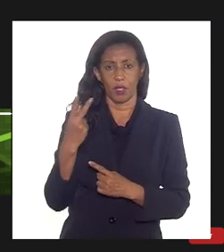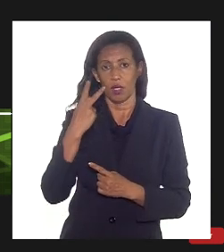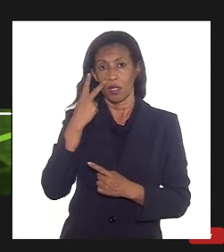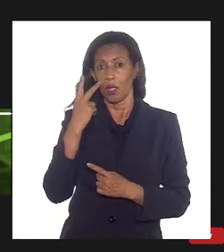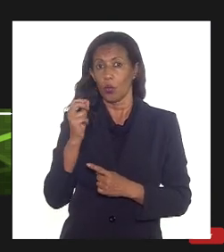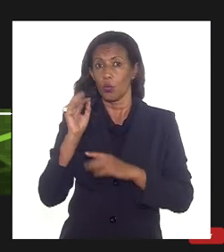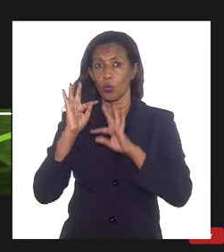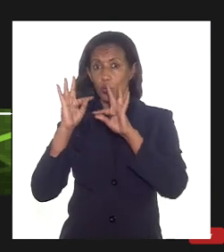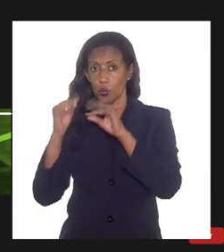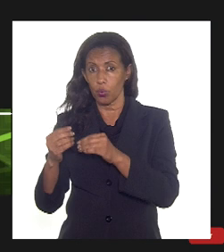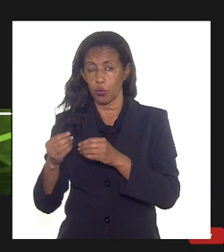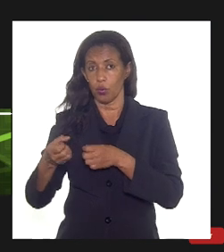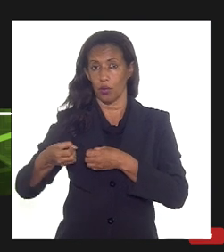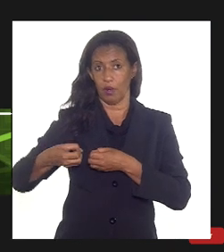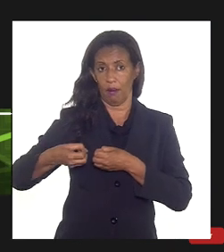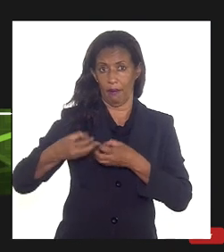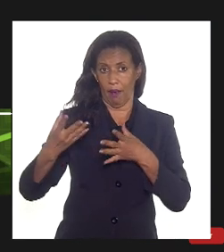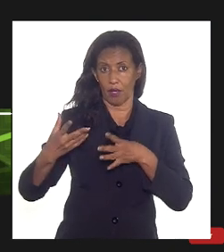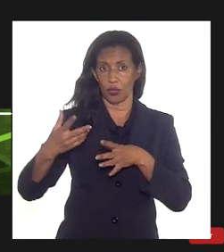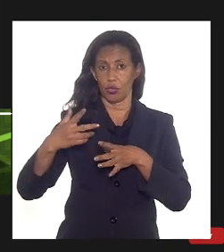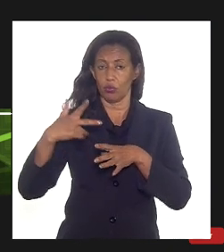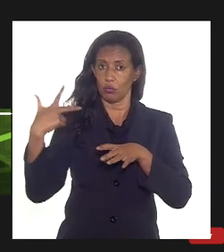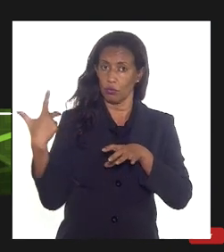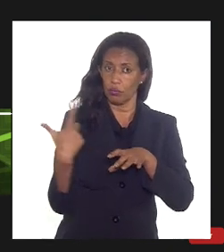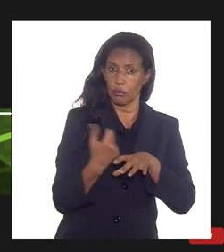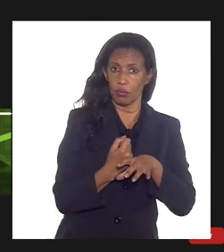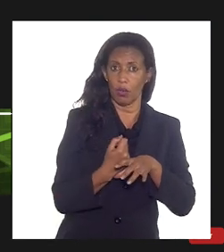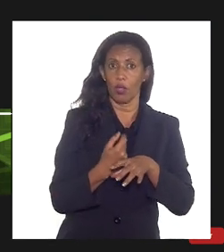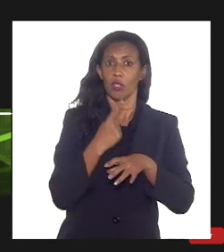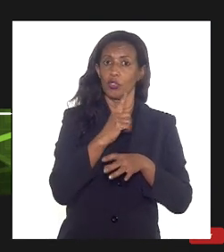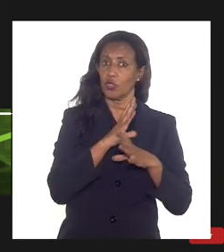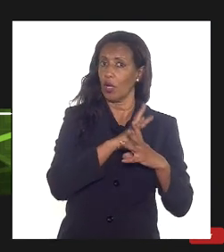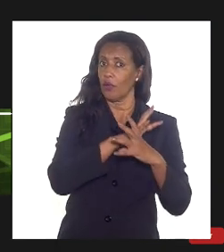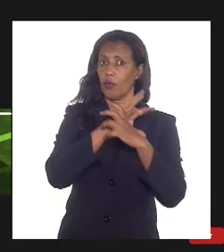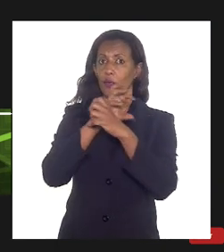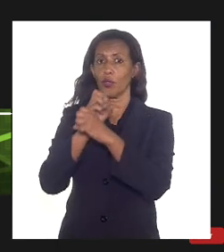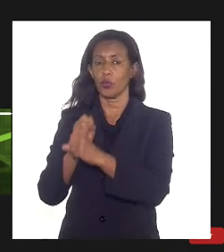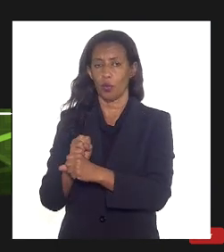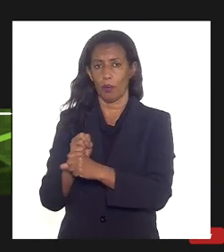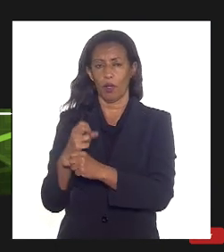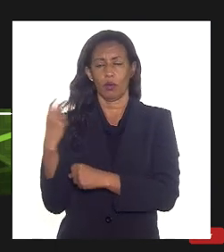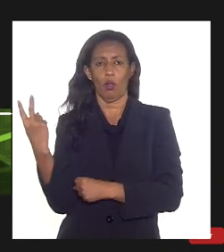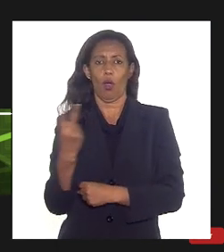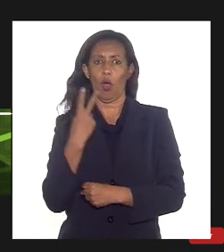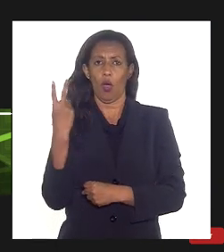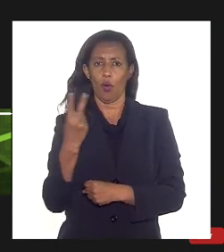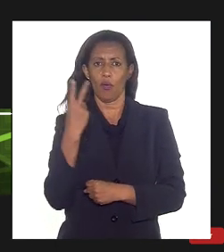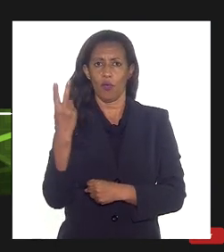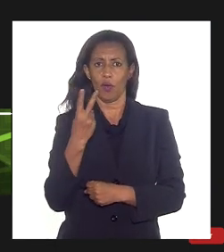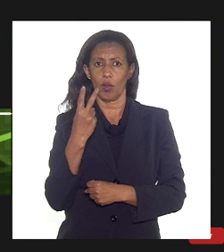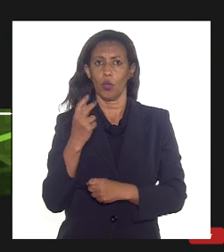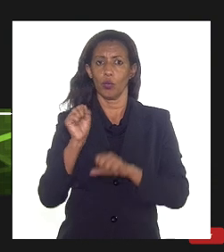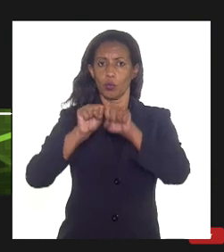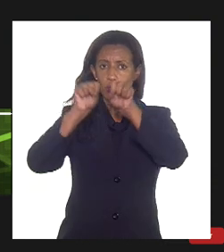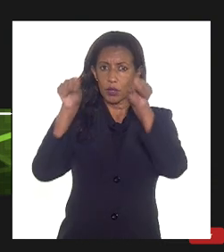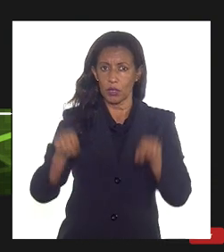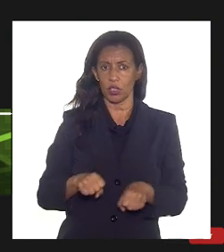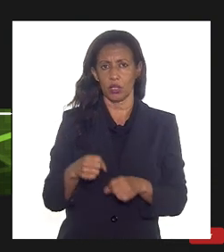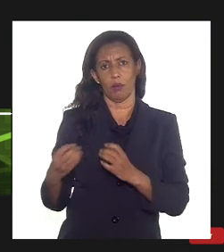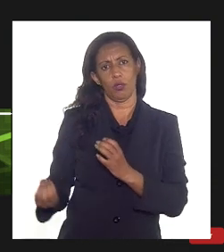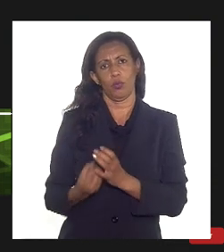reinjetado ele já maximizou o valor que vai ser produzido naquele sistema de produção